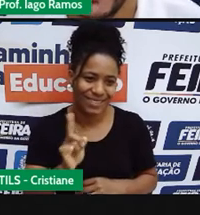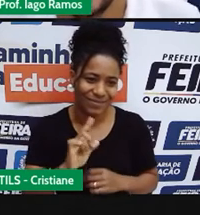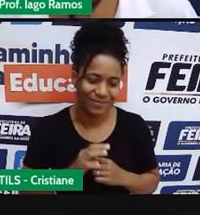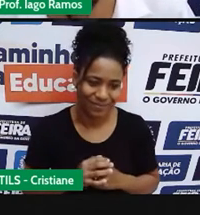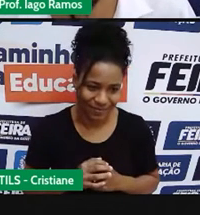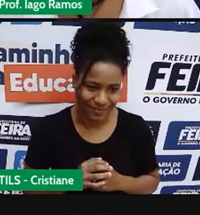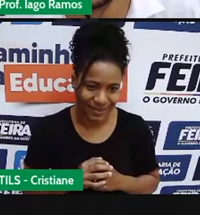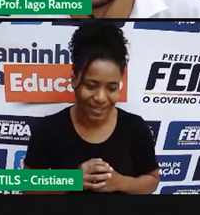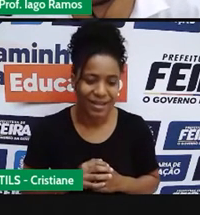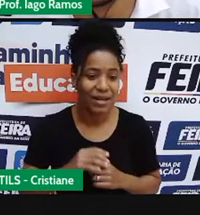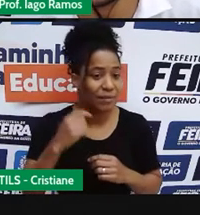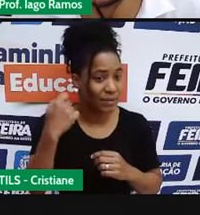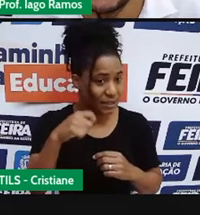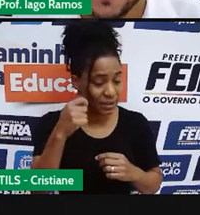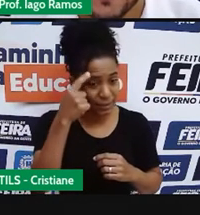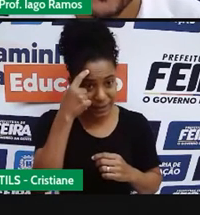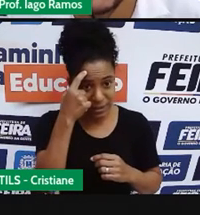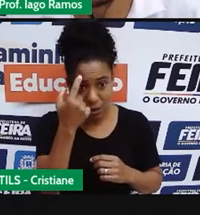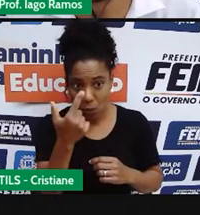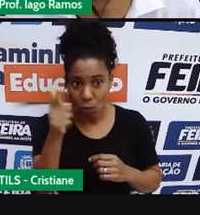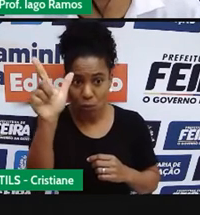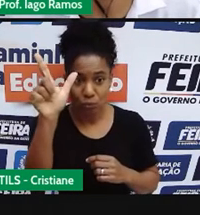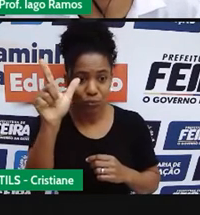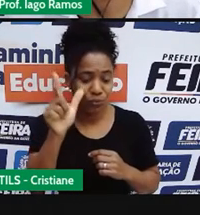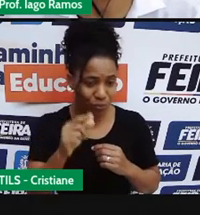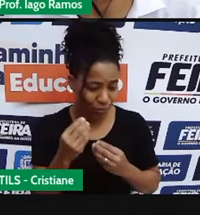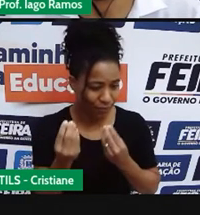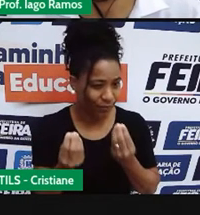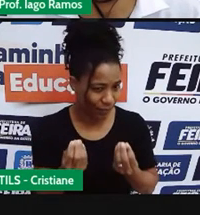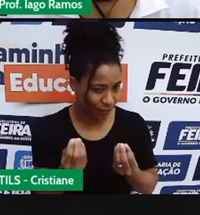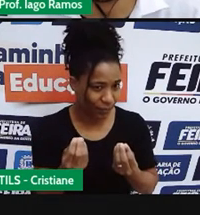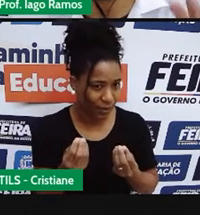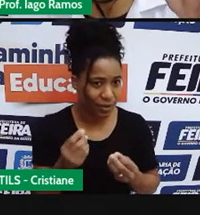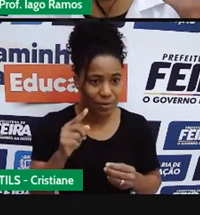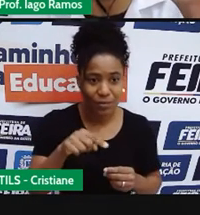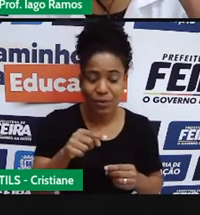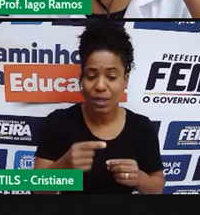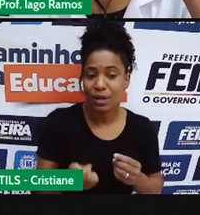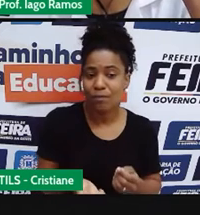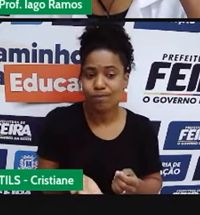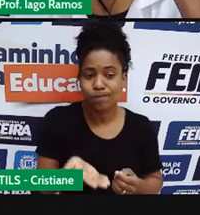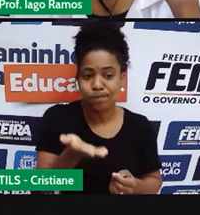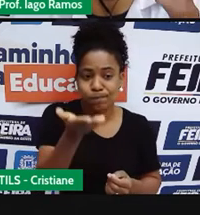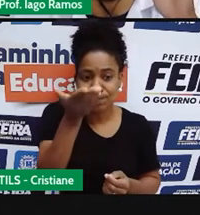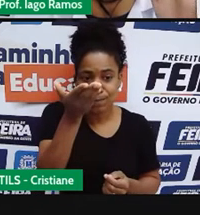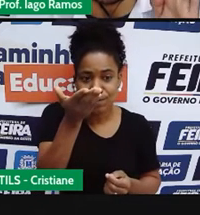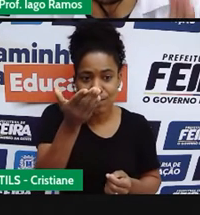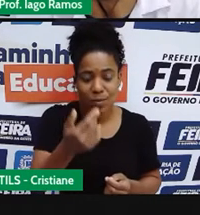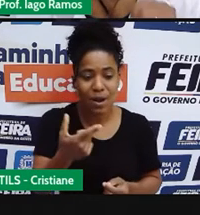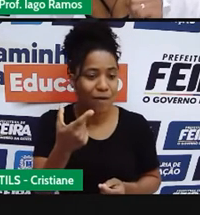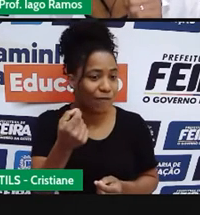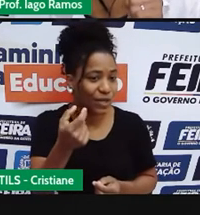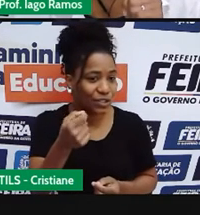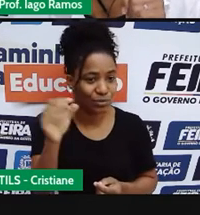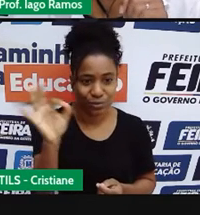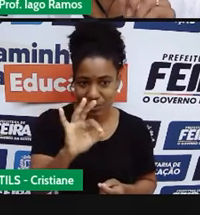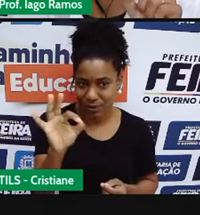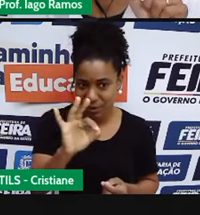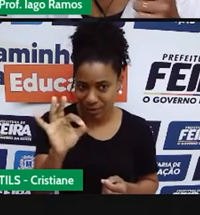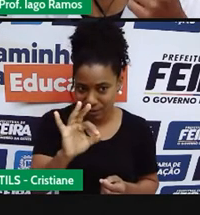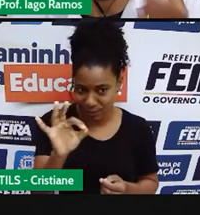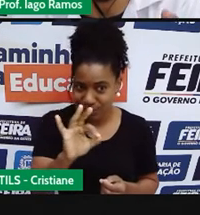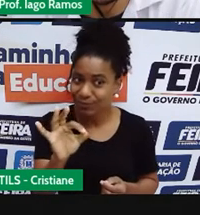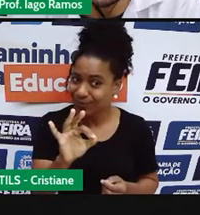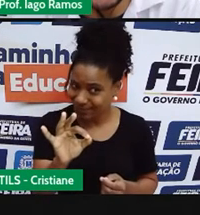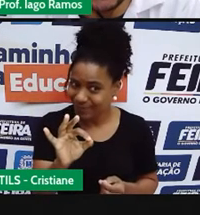Por que que não é a forma correta? Porque o produto sofre um aumento de 20% primeiro? Então,